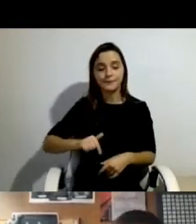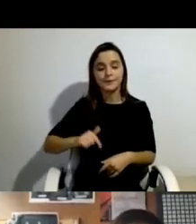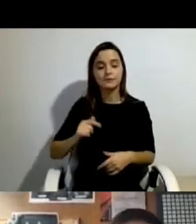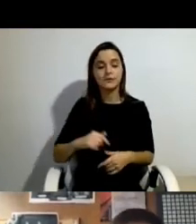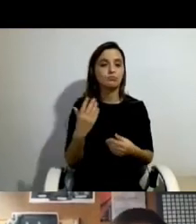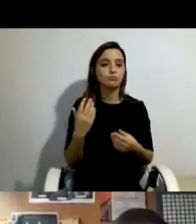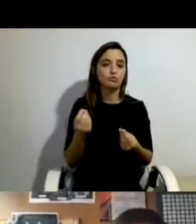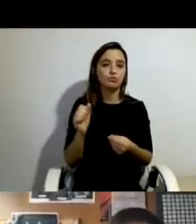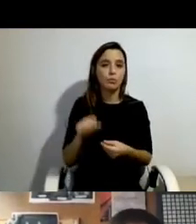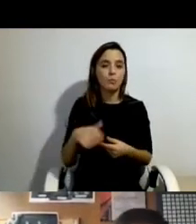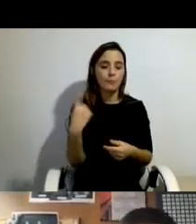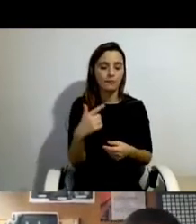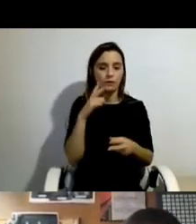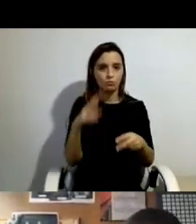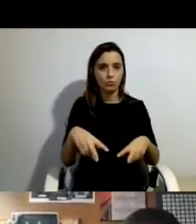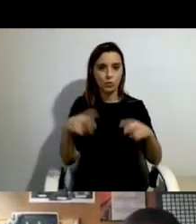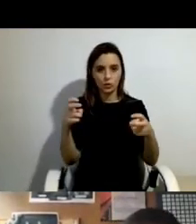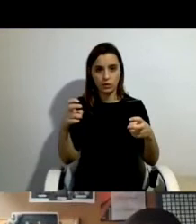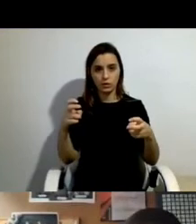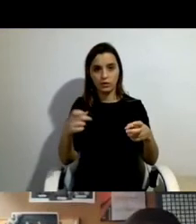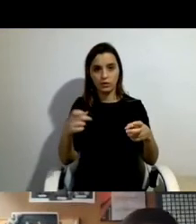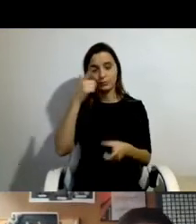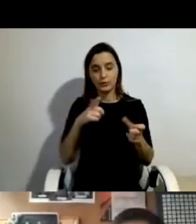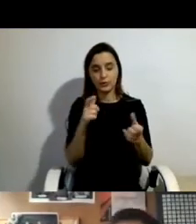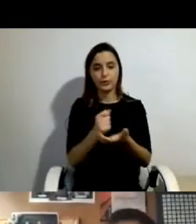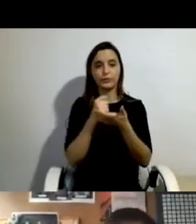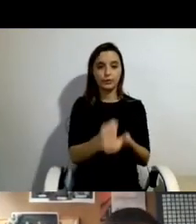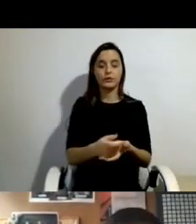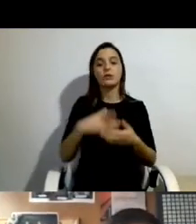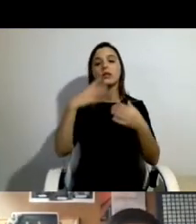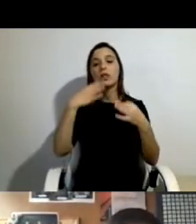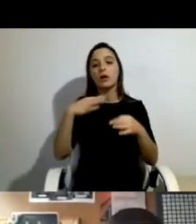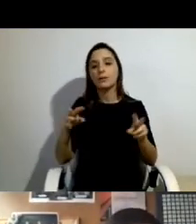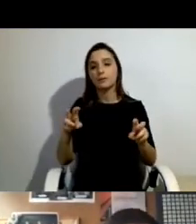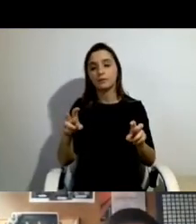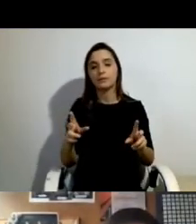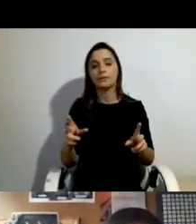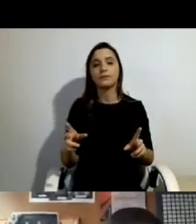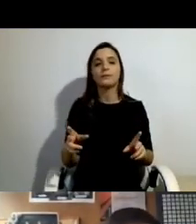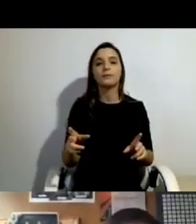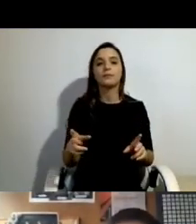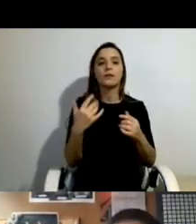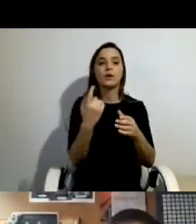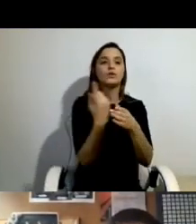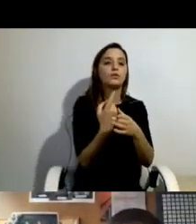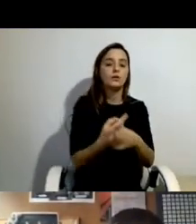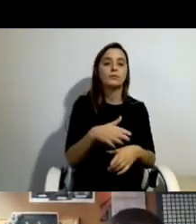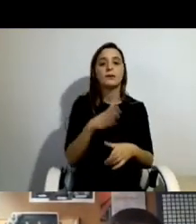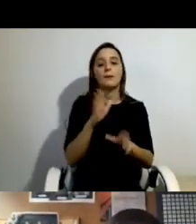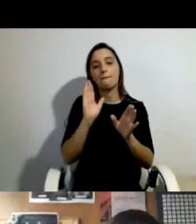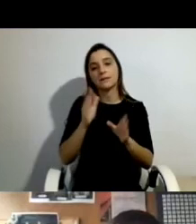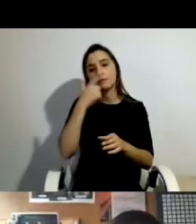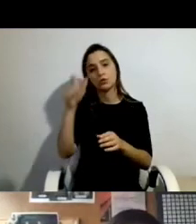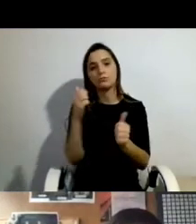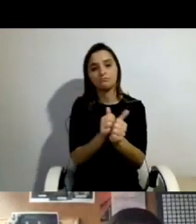Portanto, nós encontramos as pessoas com apoio, convencional, a questão do isolamento, dependência, do controle, a ideia da